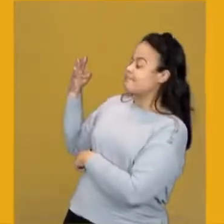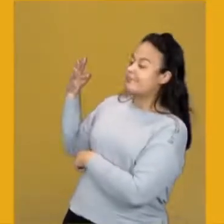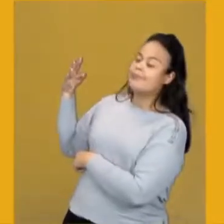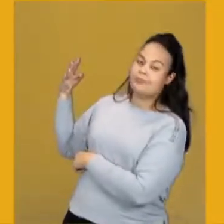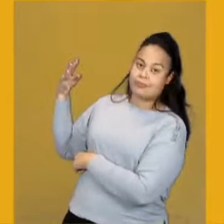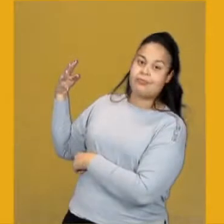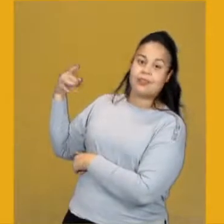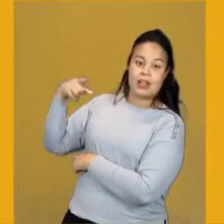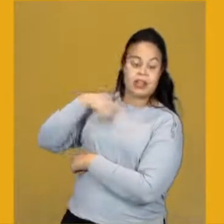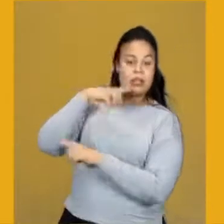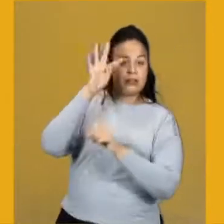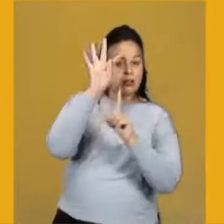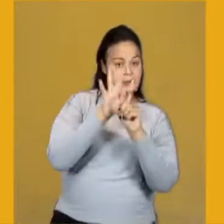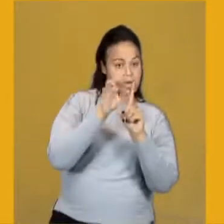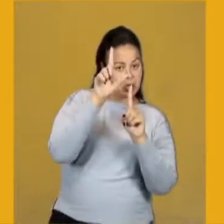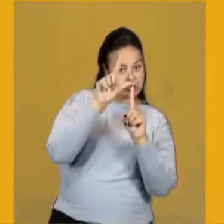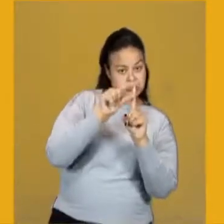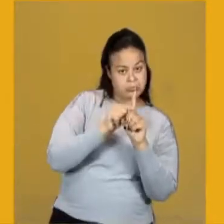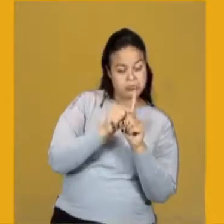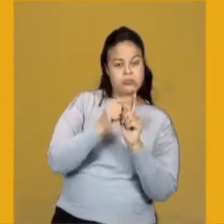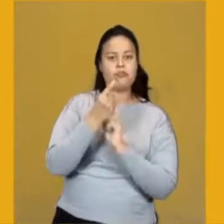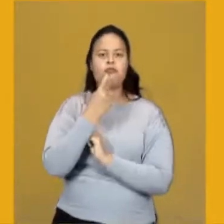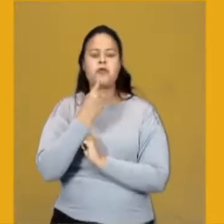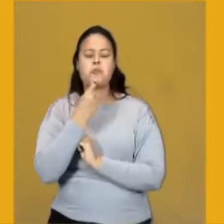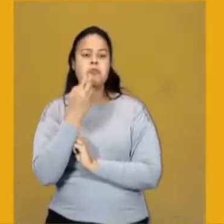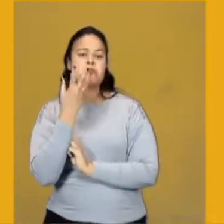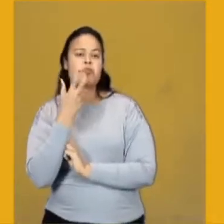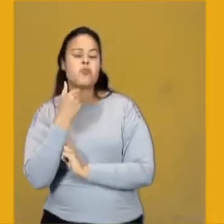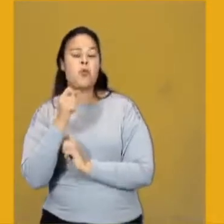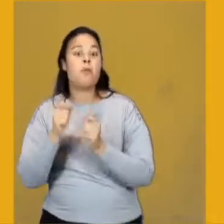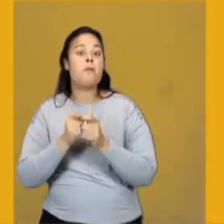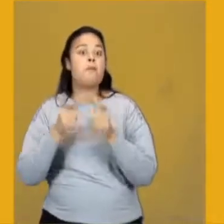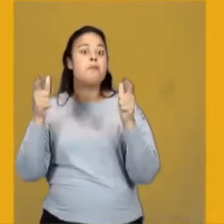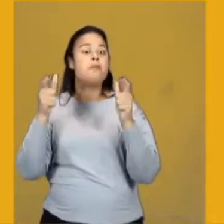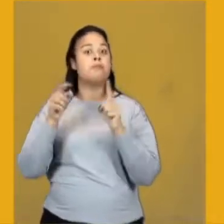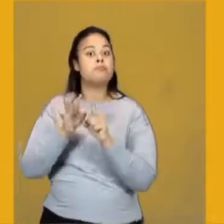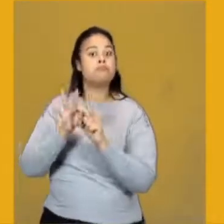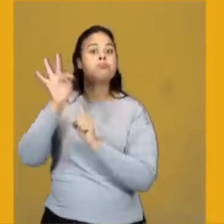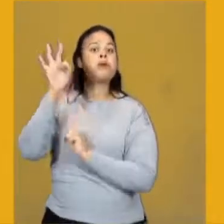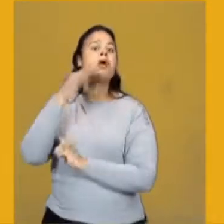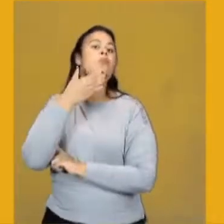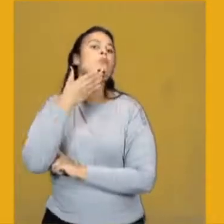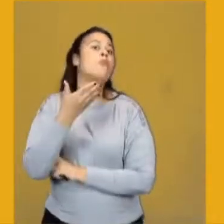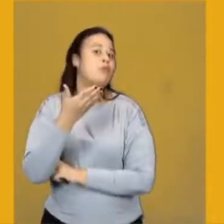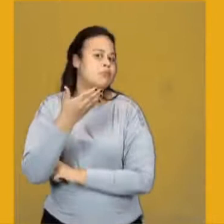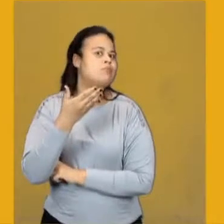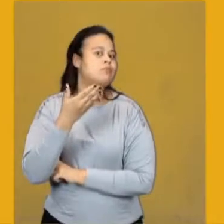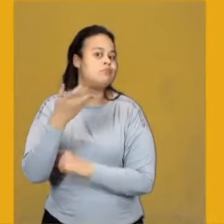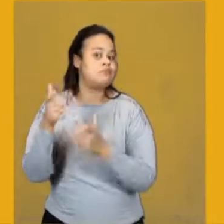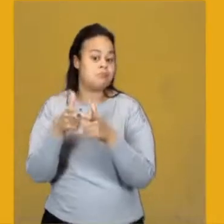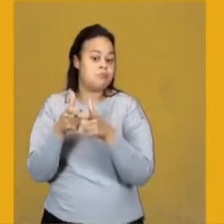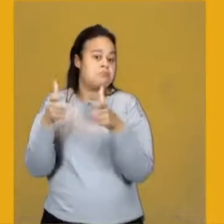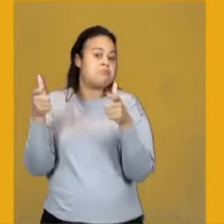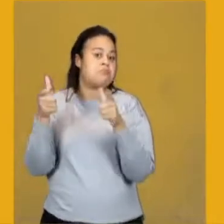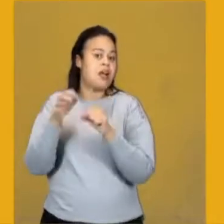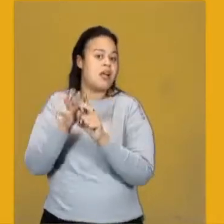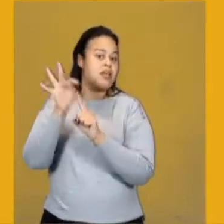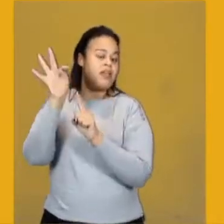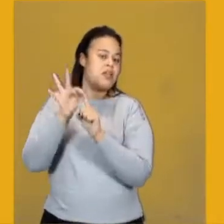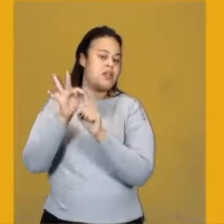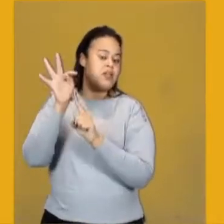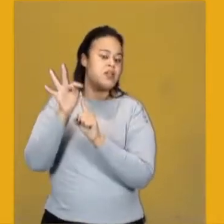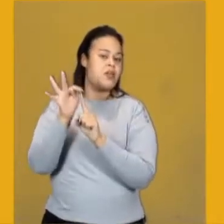temperatura mínima e em vermelho aqui o destaque é a temperatura máxima. Ele quer saber a maior medida de temperatura